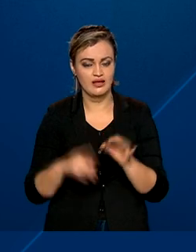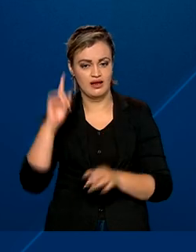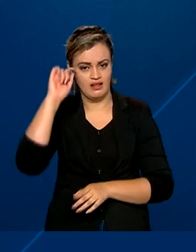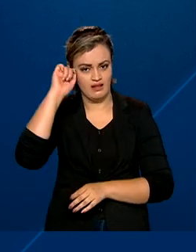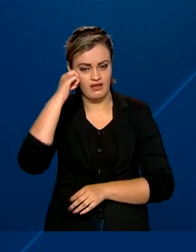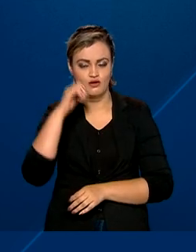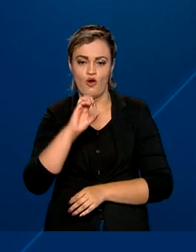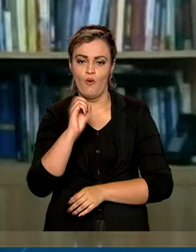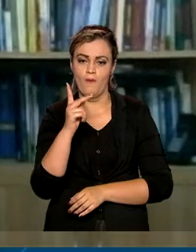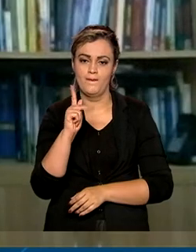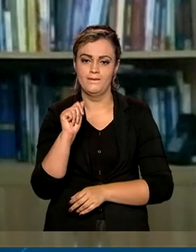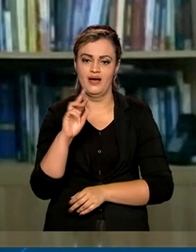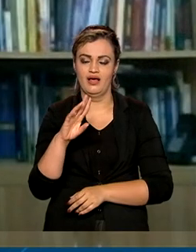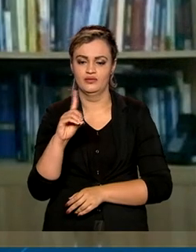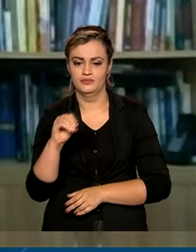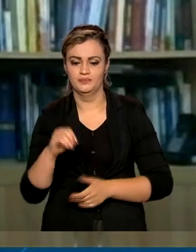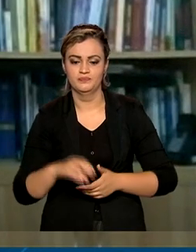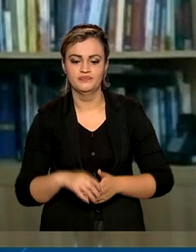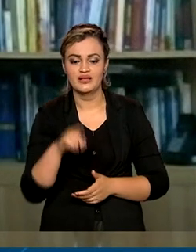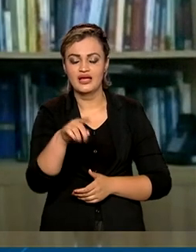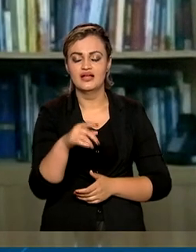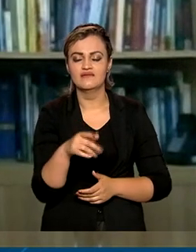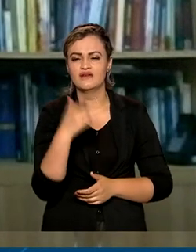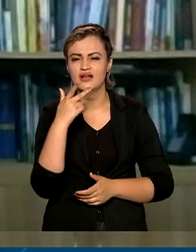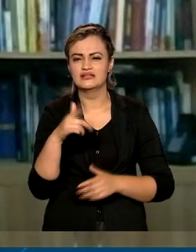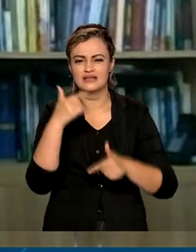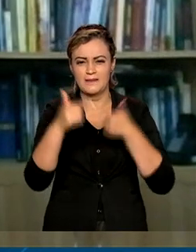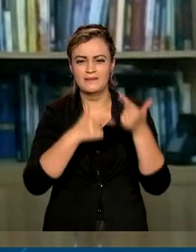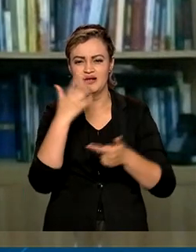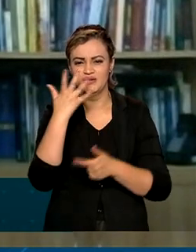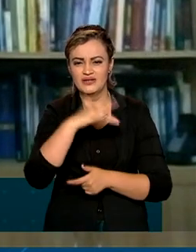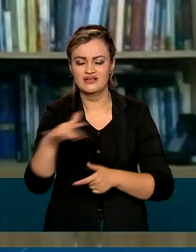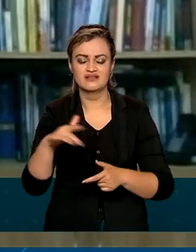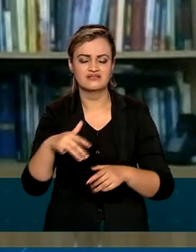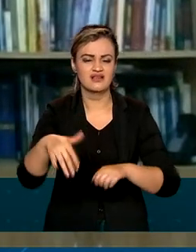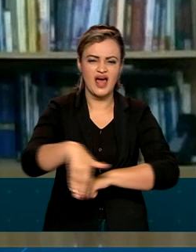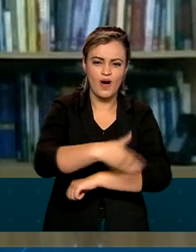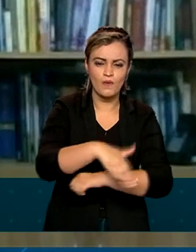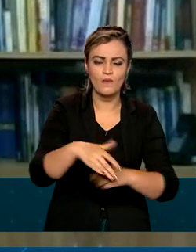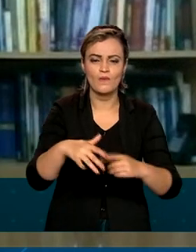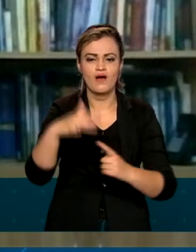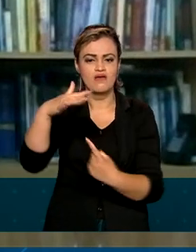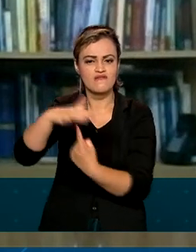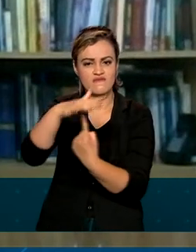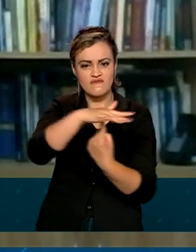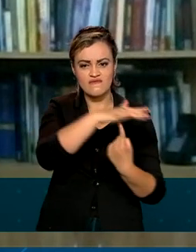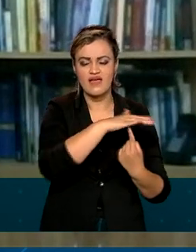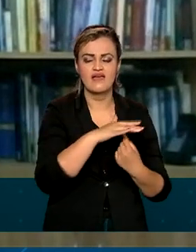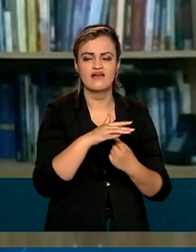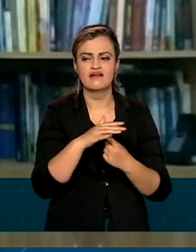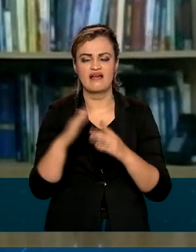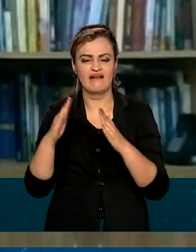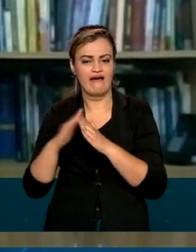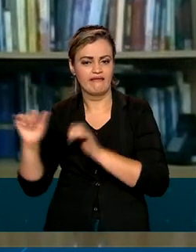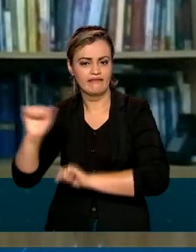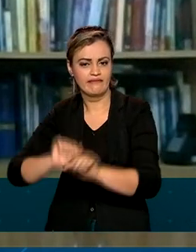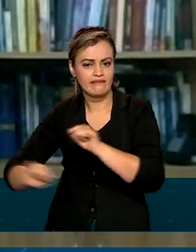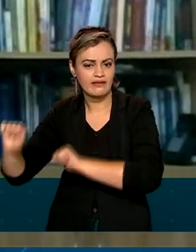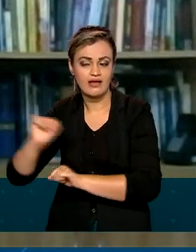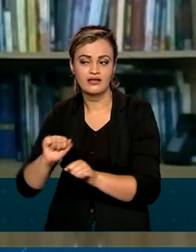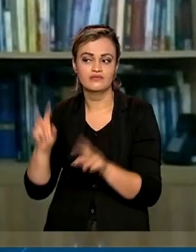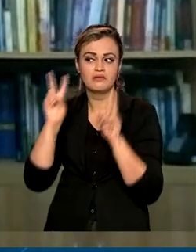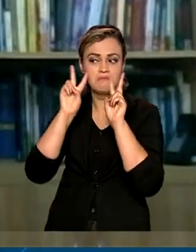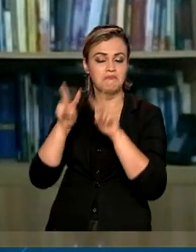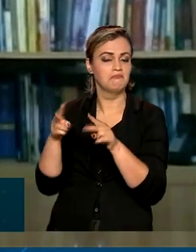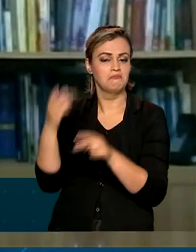pretos ou pardos. Há uma concentração maior no trabalho infantil nas ruas, em feiras livres, né? E temos também trabalho infantil doméstico, é menos visível